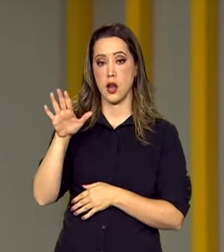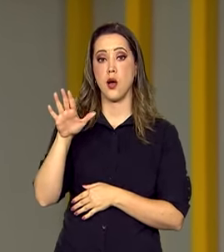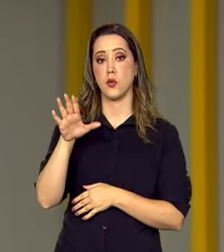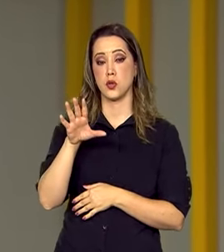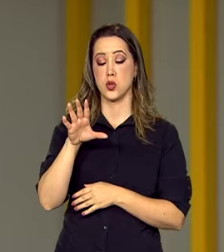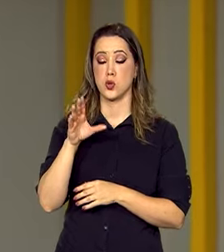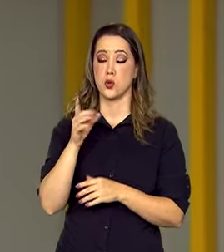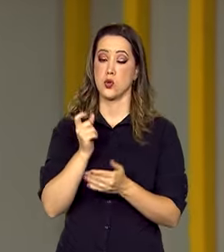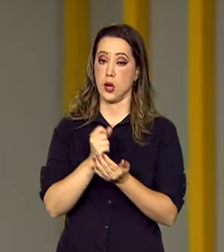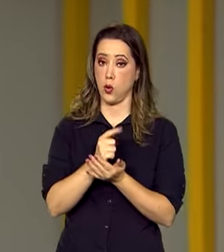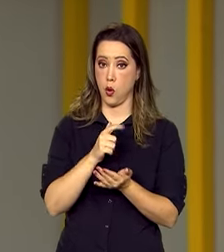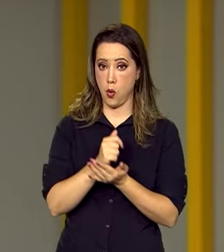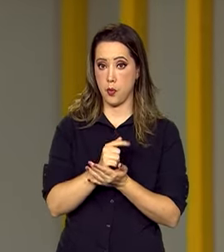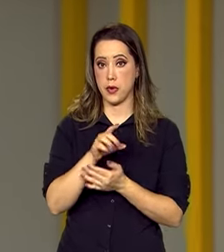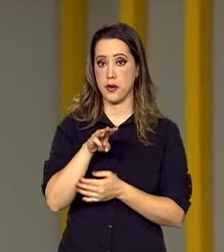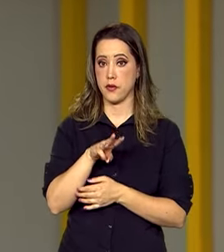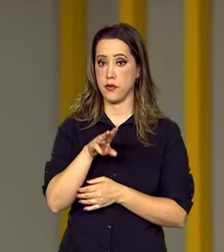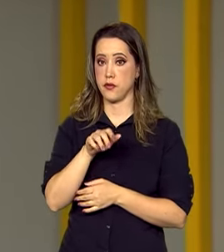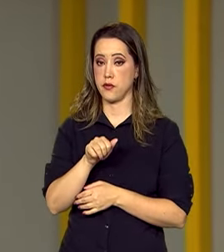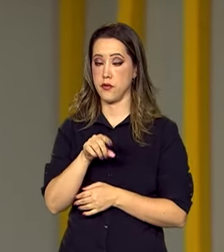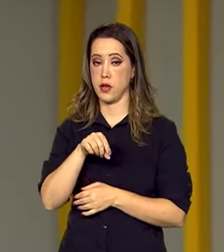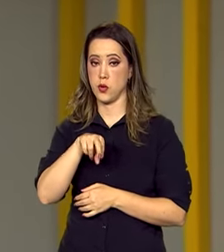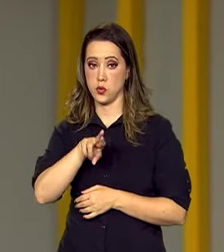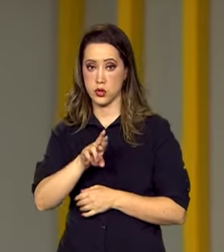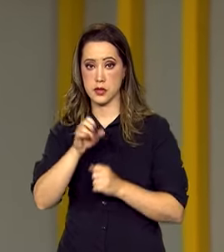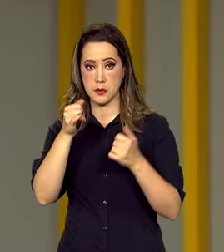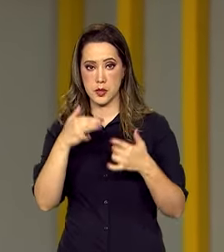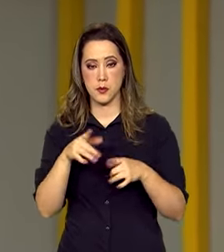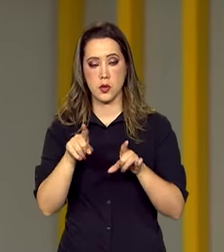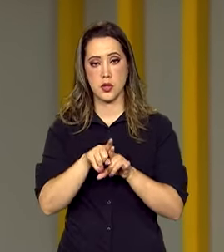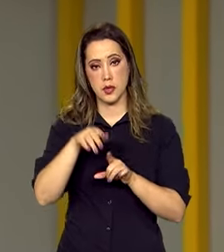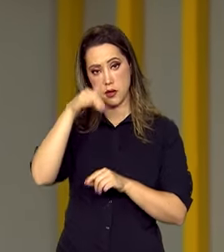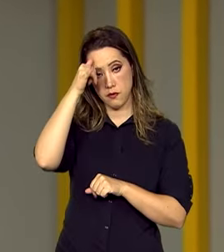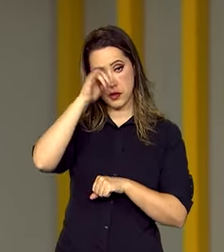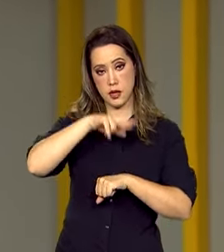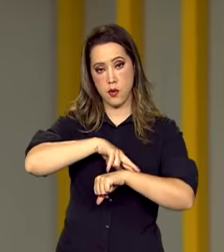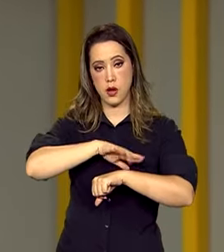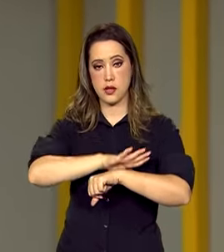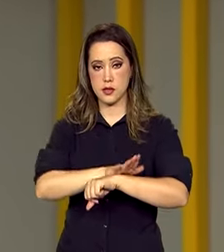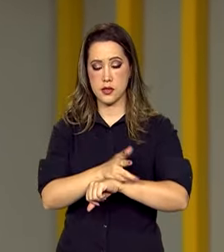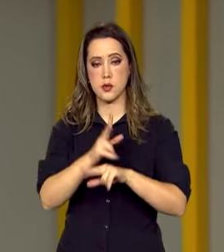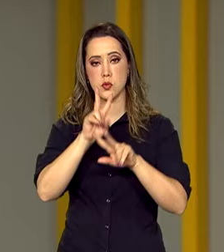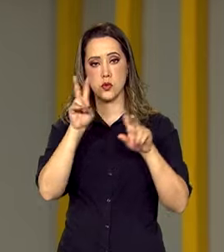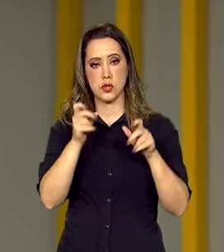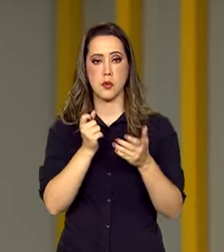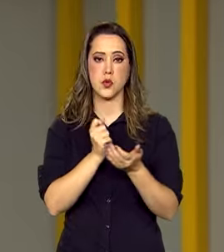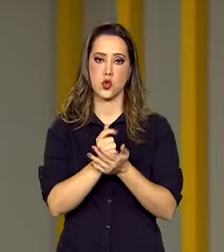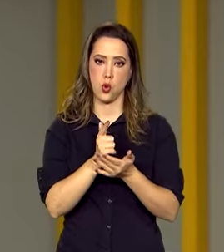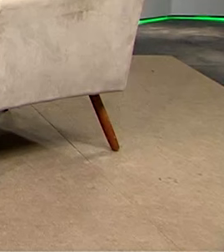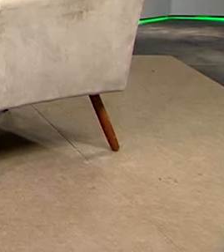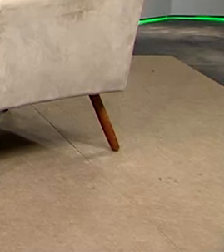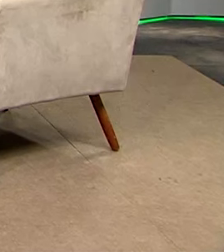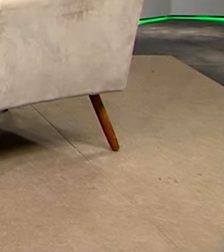Ele também falou sobre o combate ao racismo nas relações de consumo. Veja como foi.